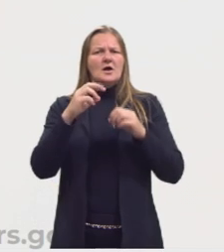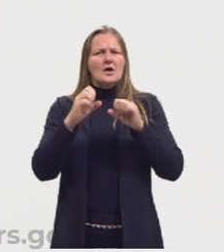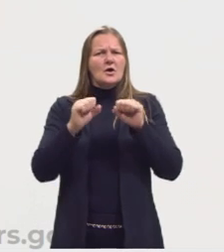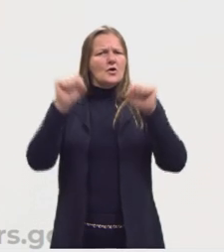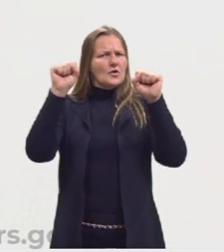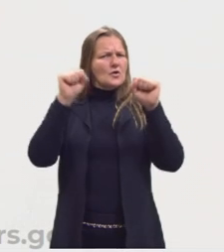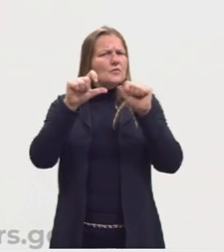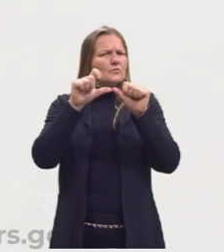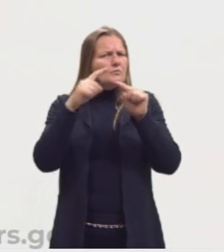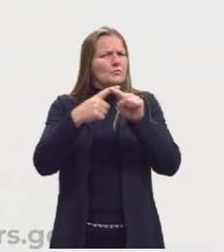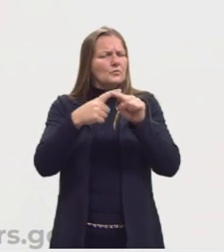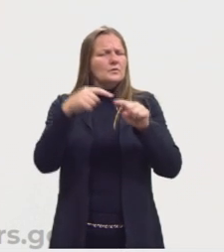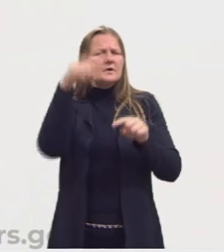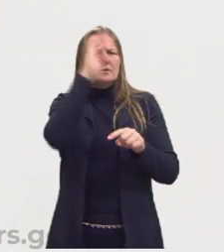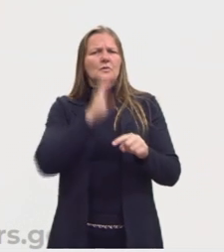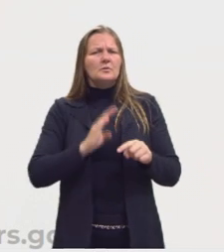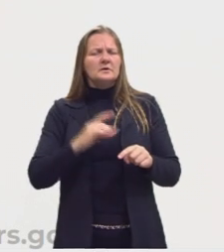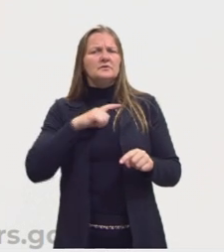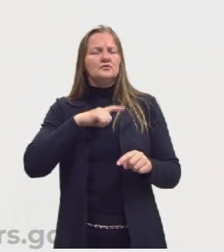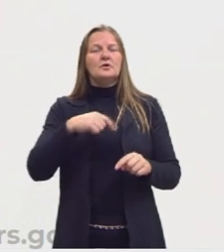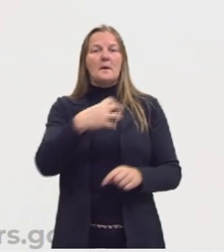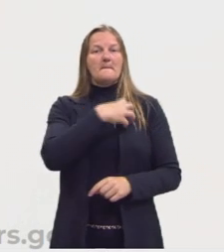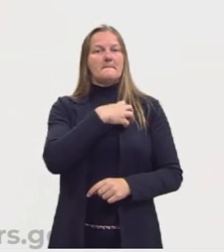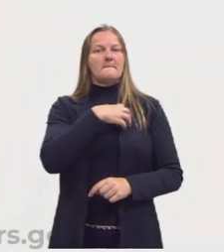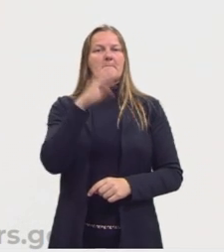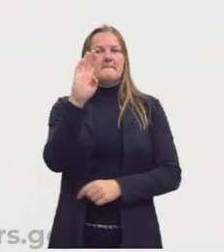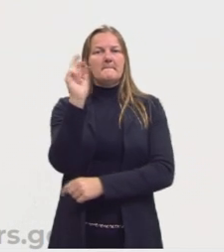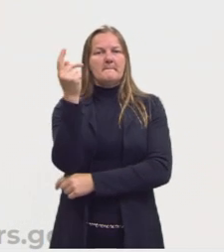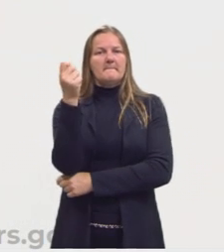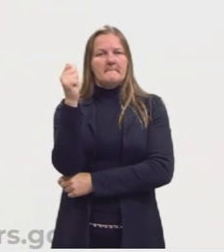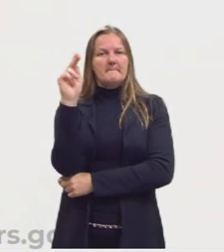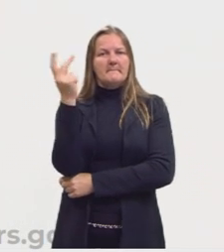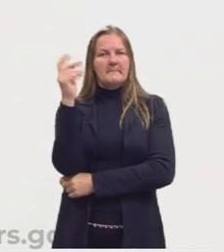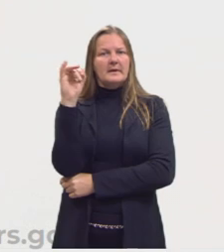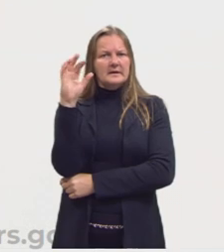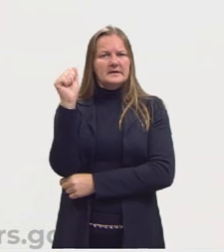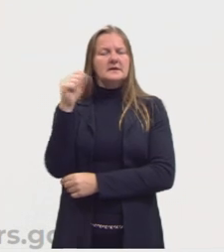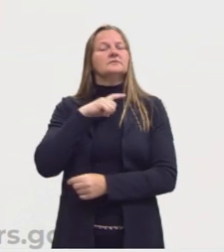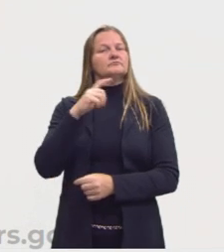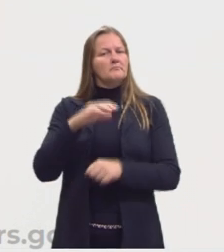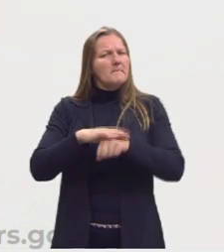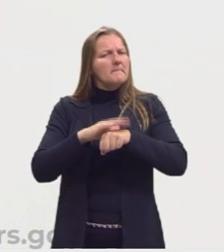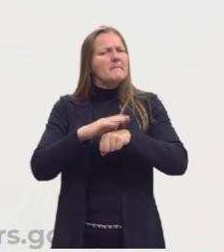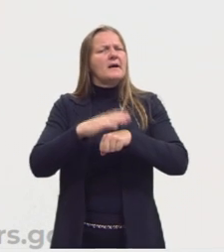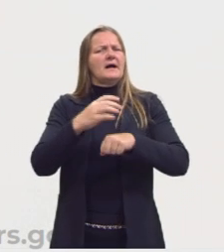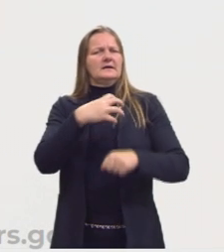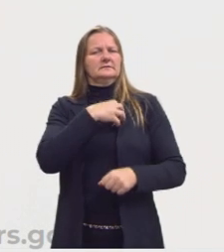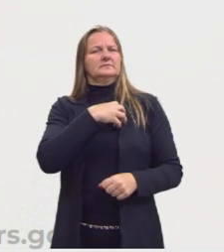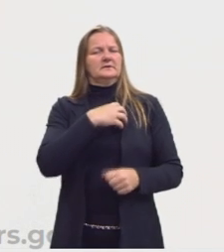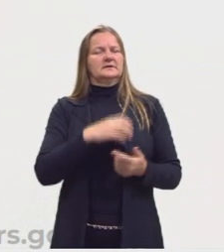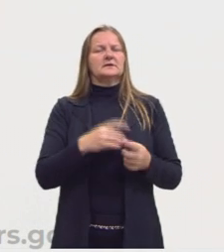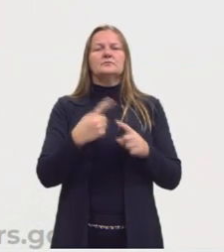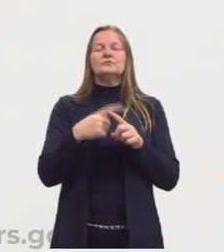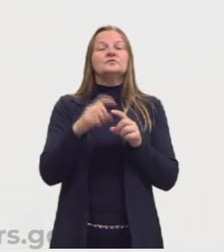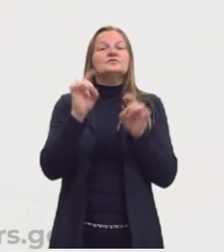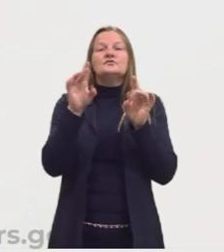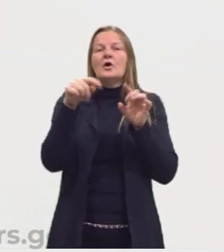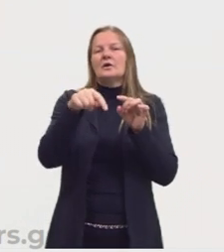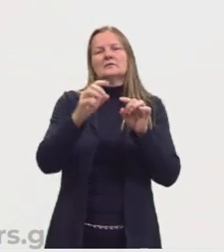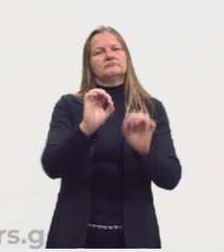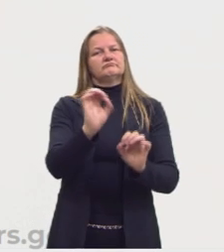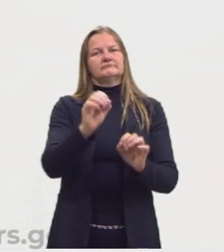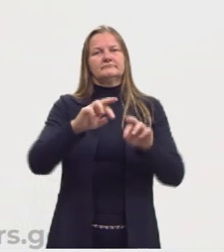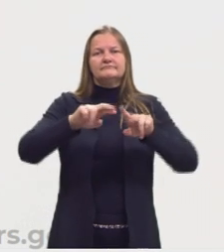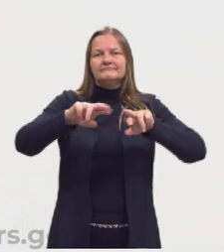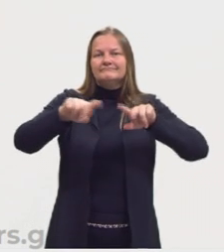Brasil, predominantemente na Bahia. Então o barroco se dá principalmente na Bahia, mas não apenas na Bahia. Ela se